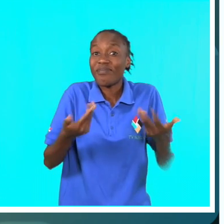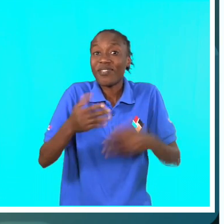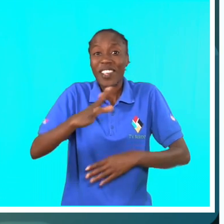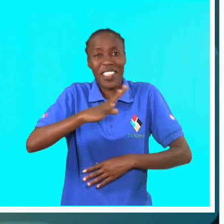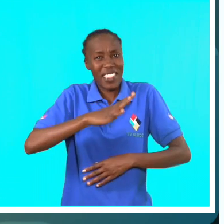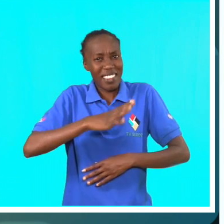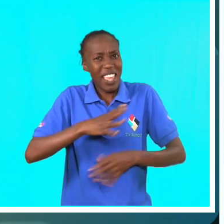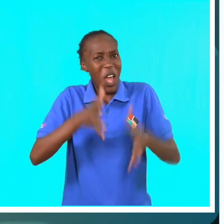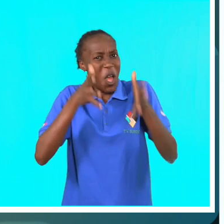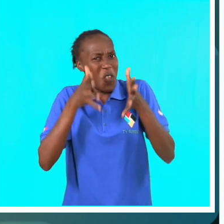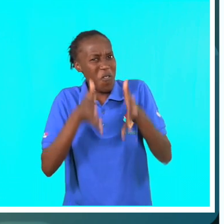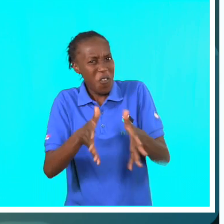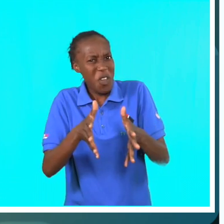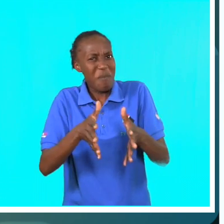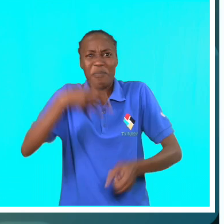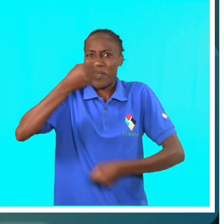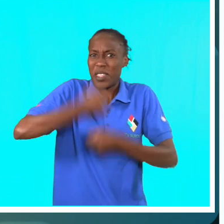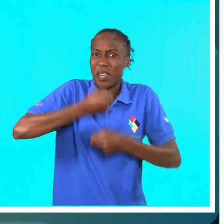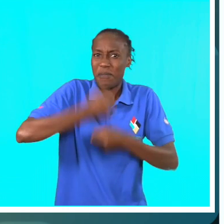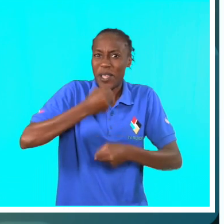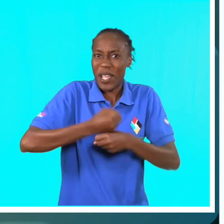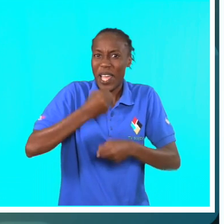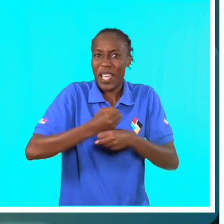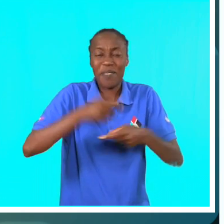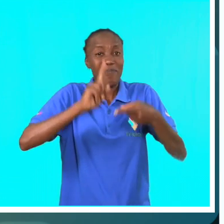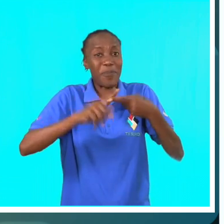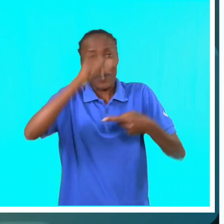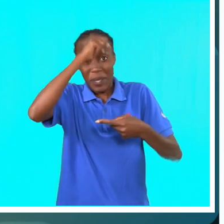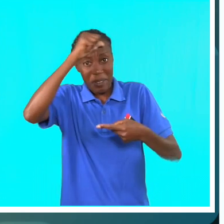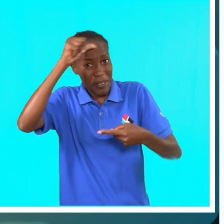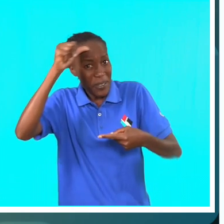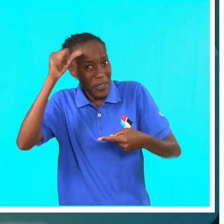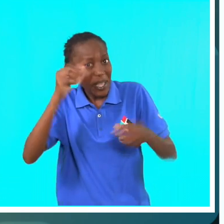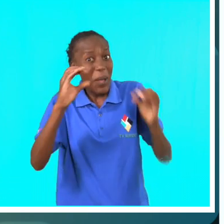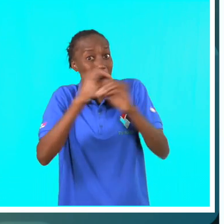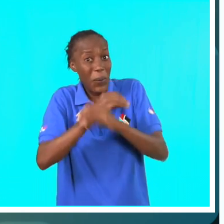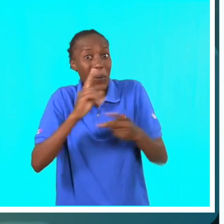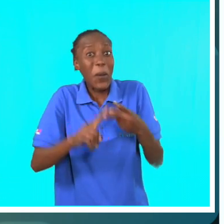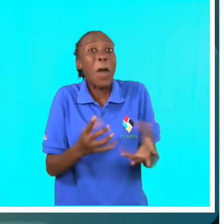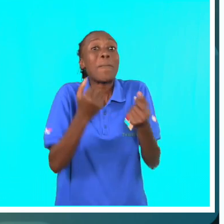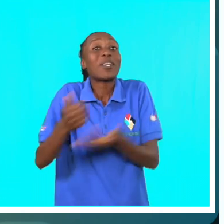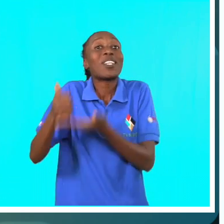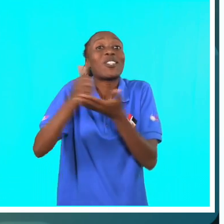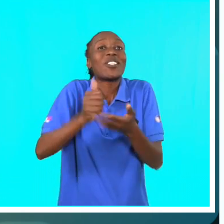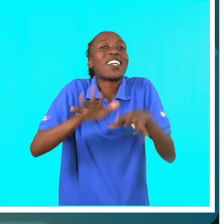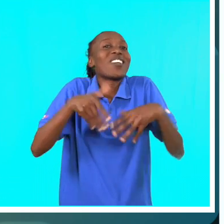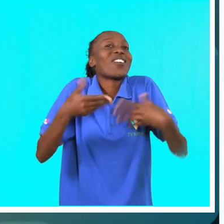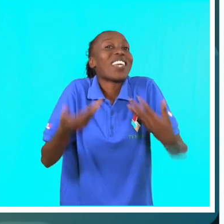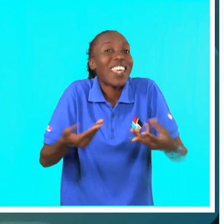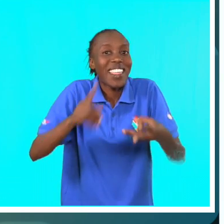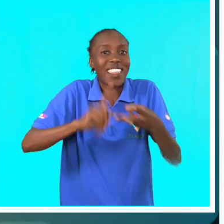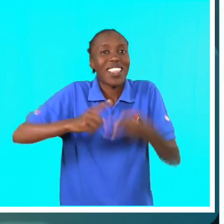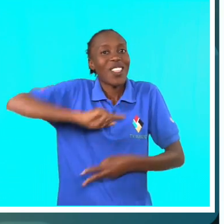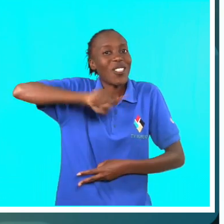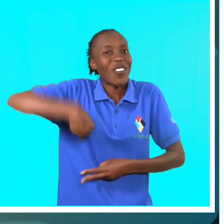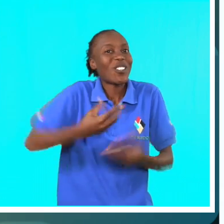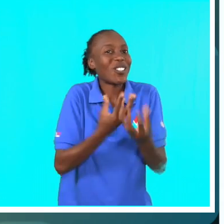tem condições para trabalhar, se tem dificuldades, em que é podemos ajudar.